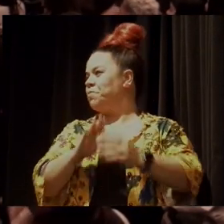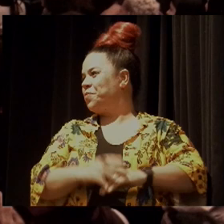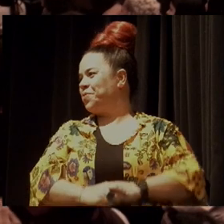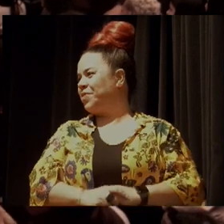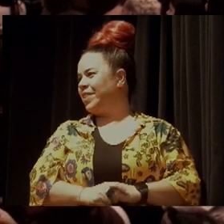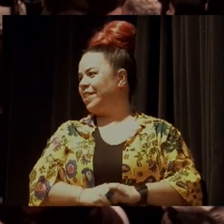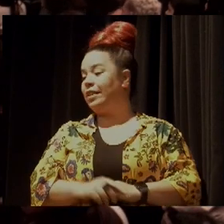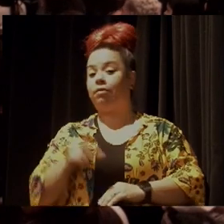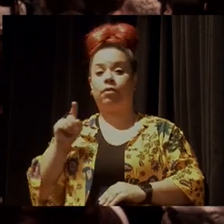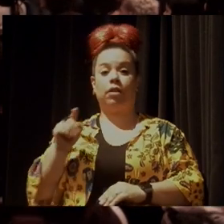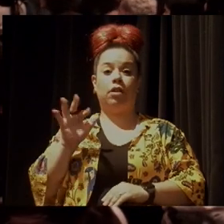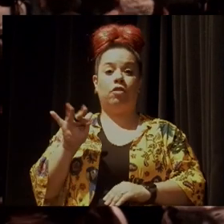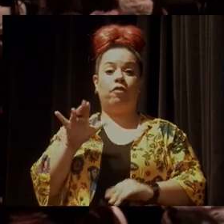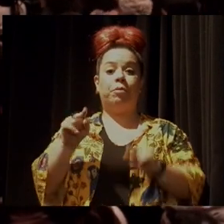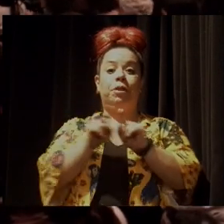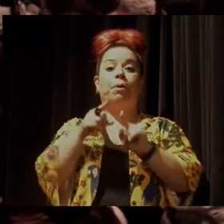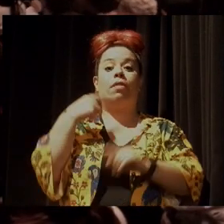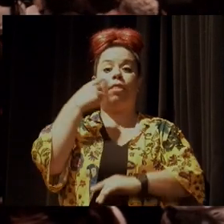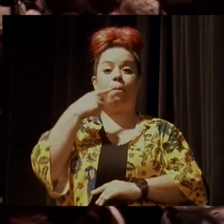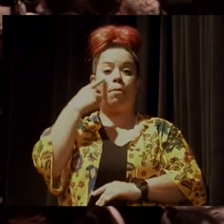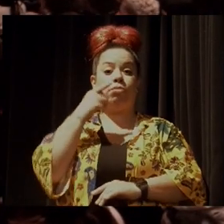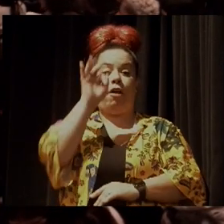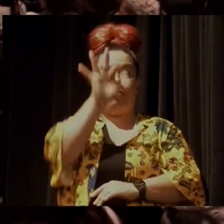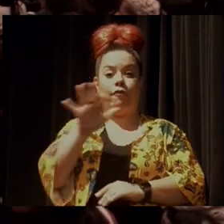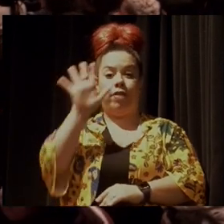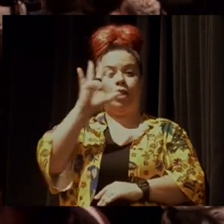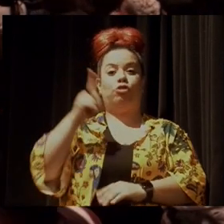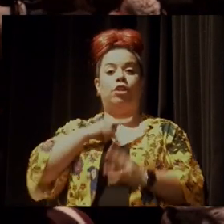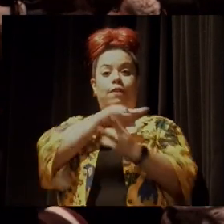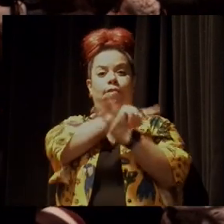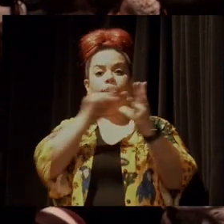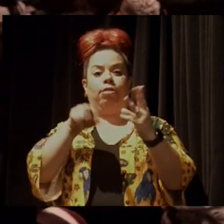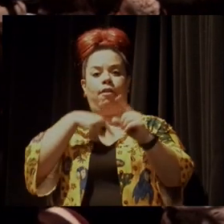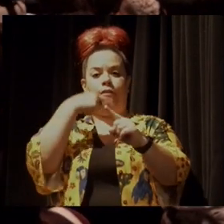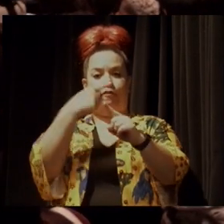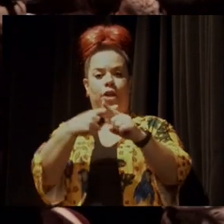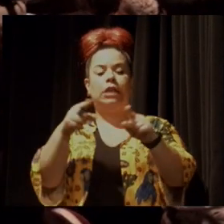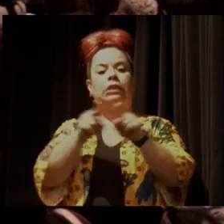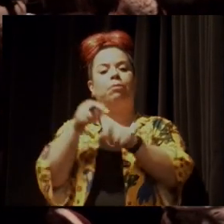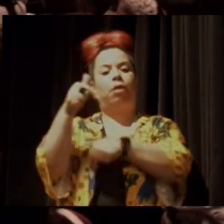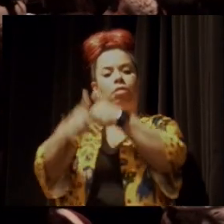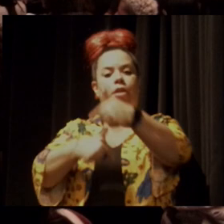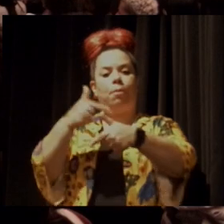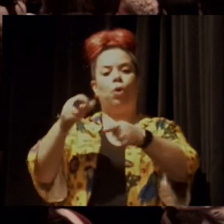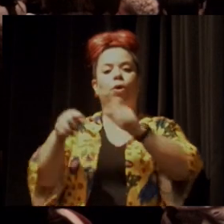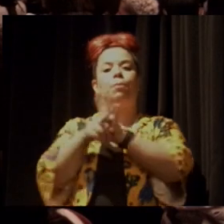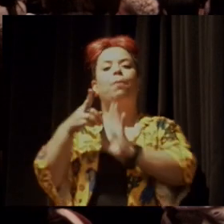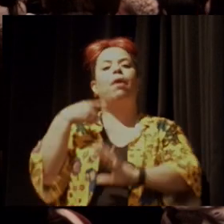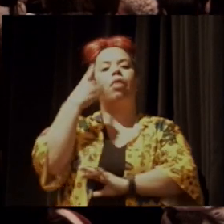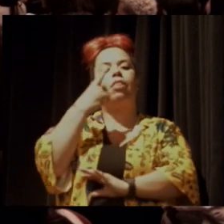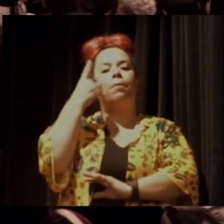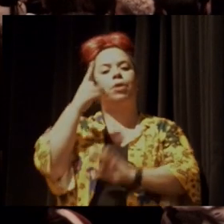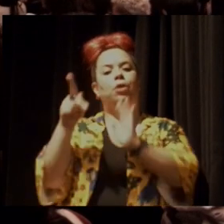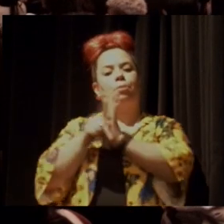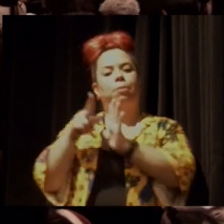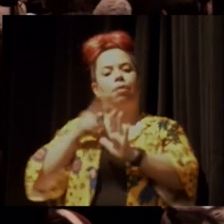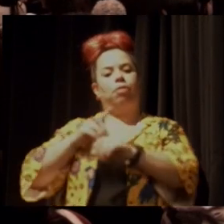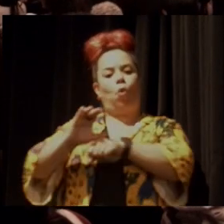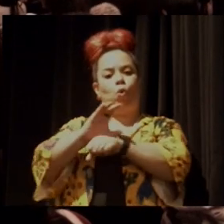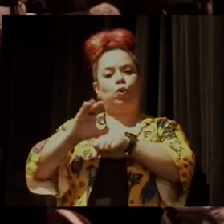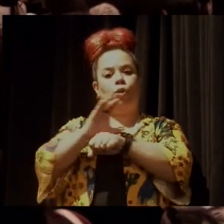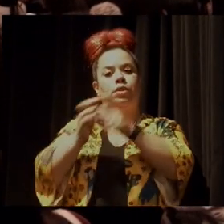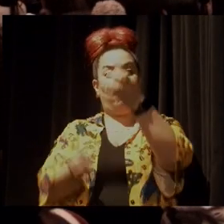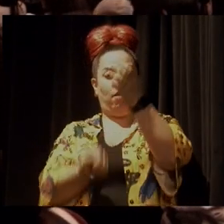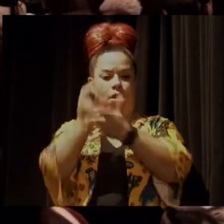O Fábio foi deputado federal por três mandatos, atuou como, inclusive, deputado constituinte, ajudando a escrever